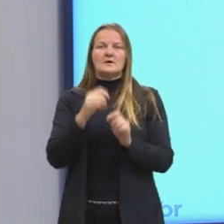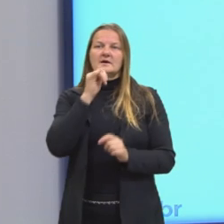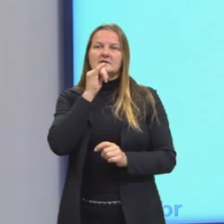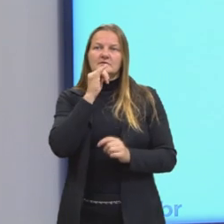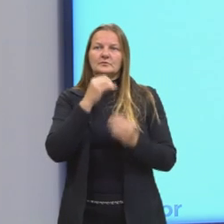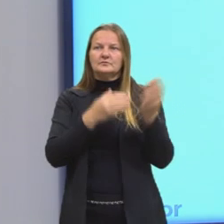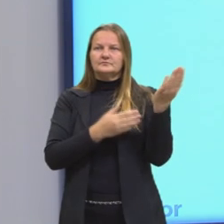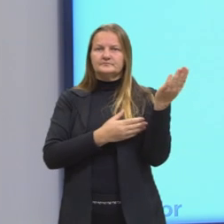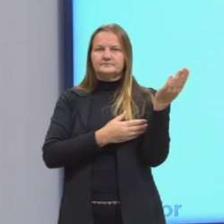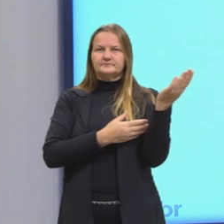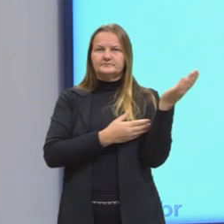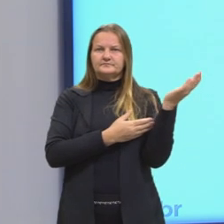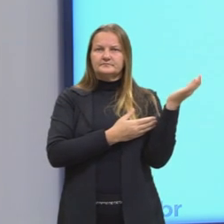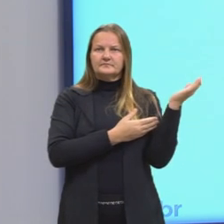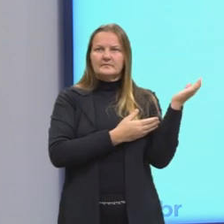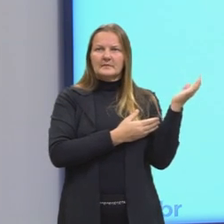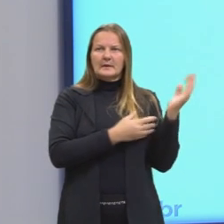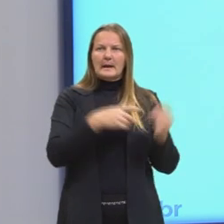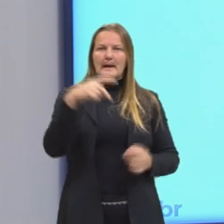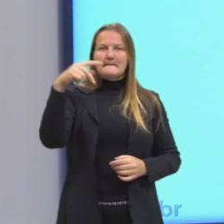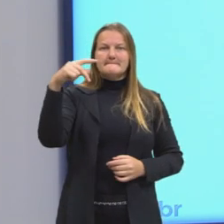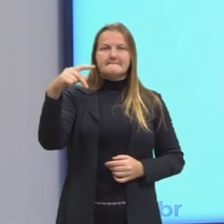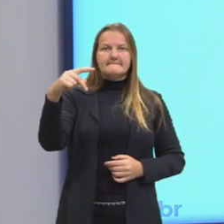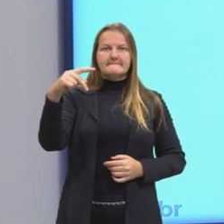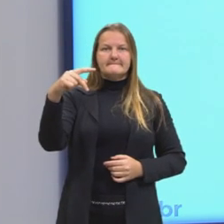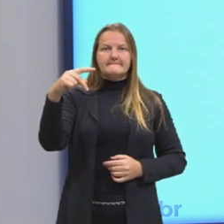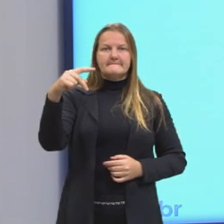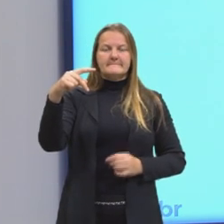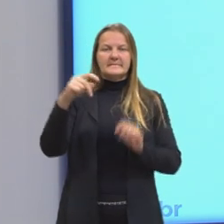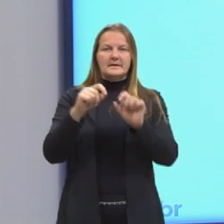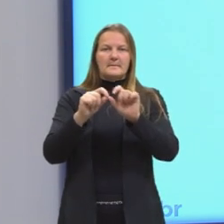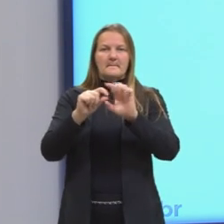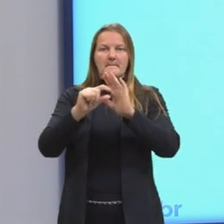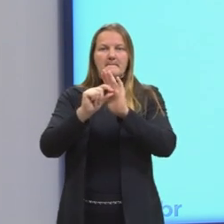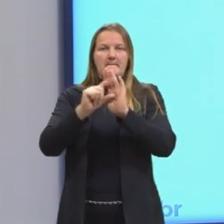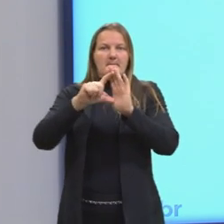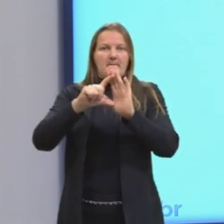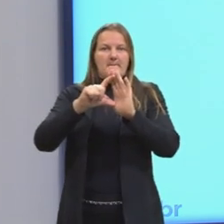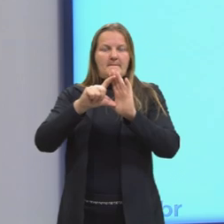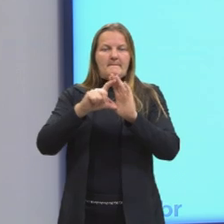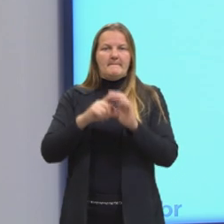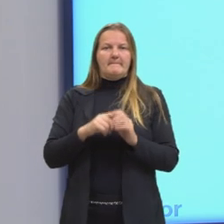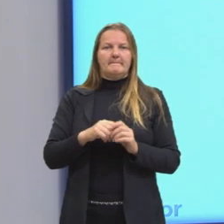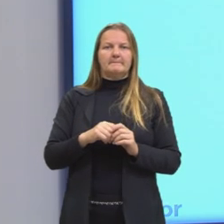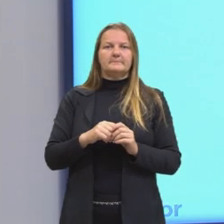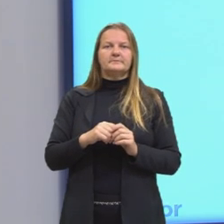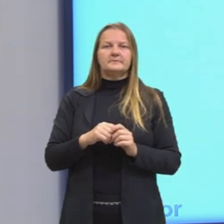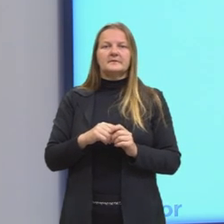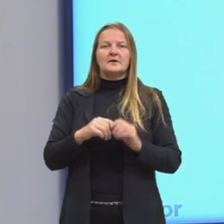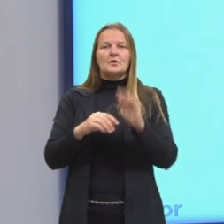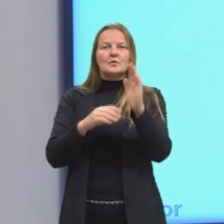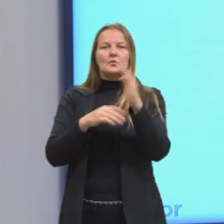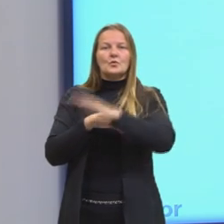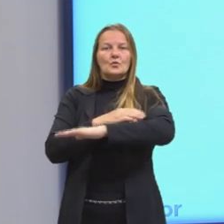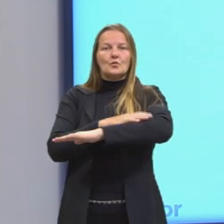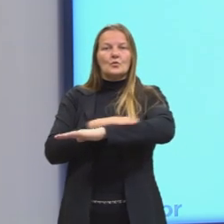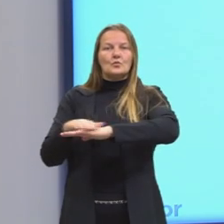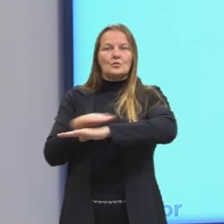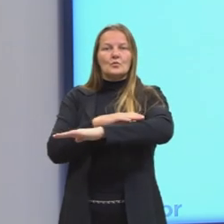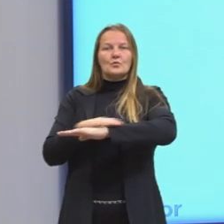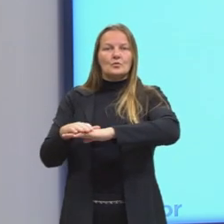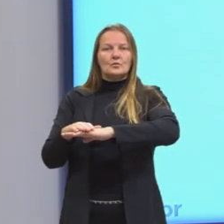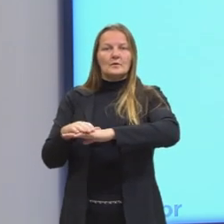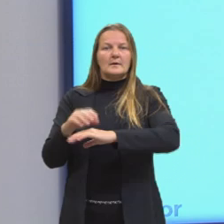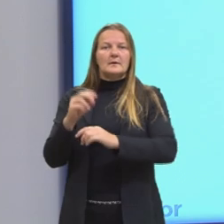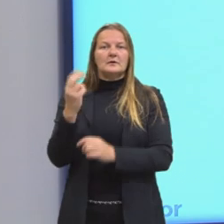representado com um P maiúsculo. Já as coordenadas, elas são indicadas através do par ordenado. Então, como